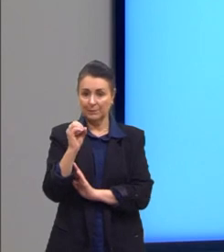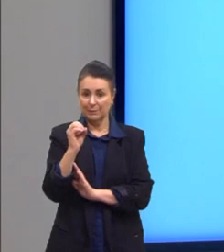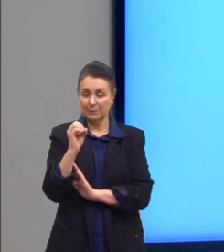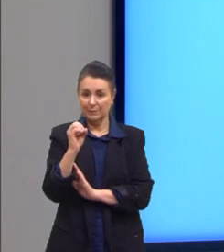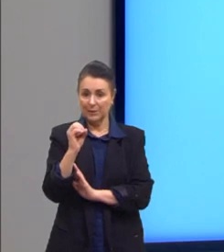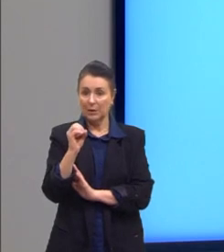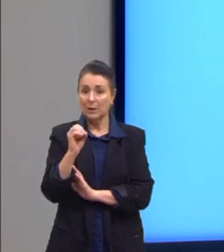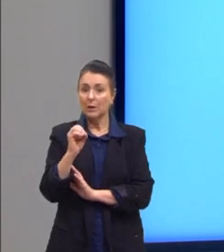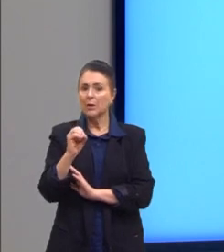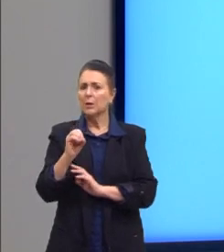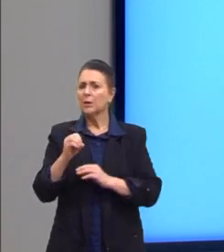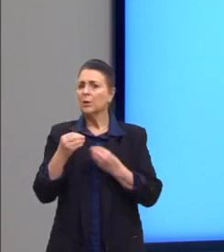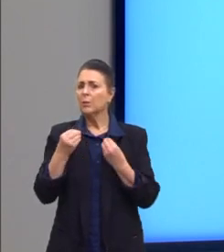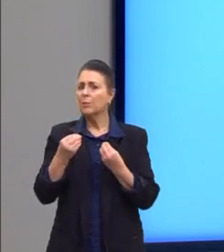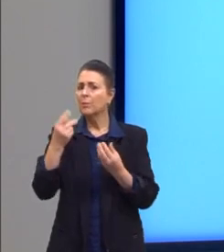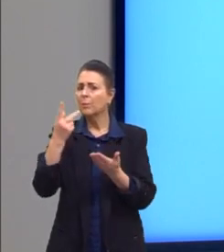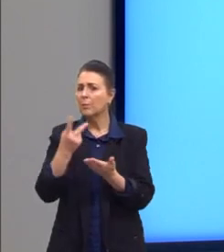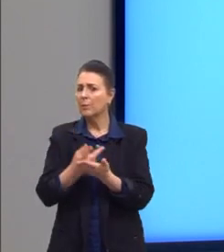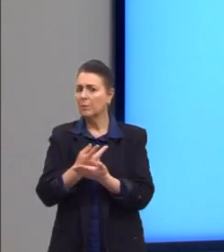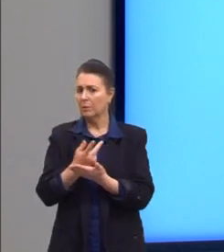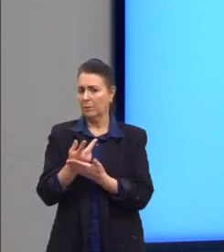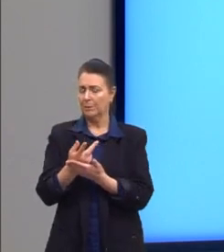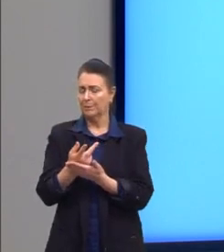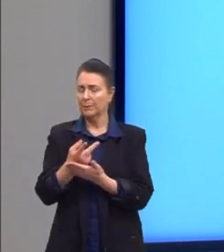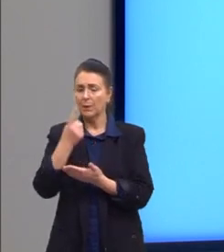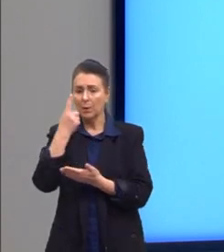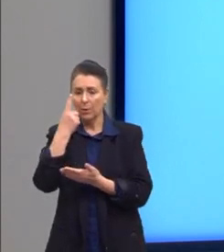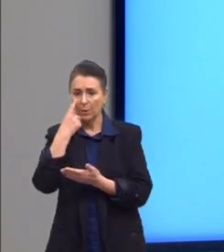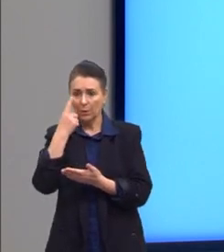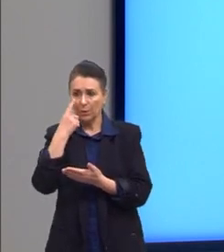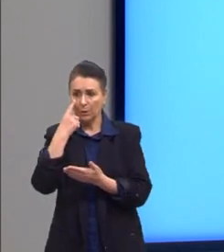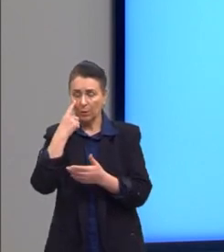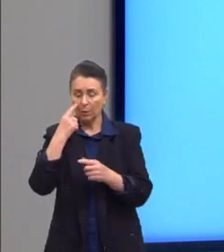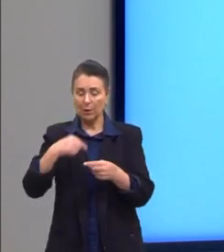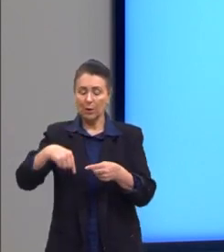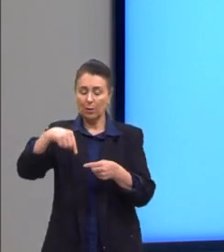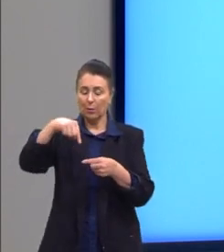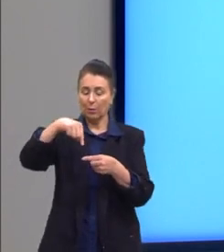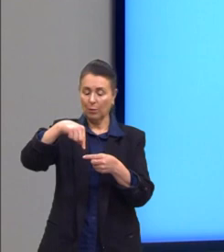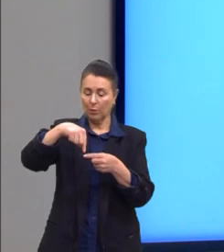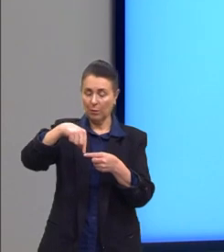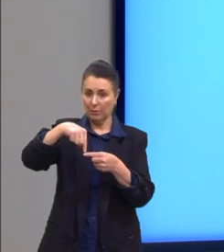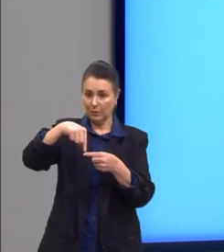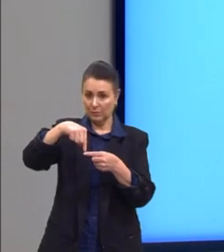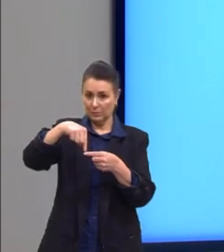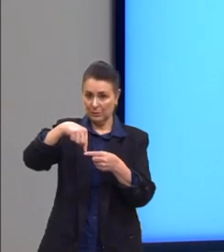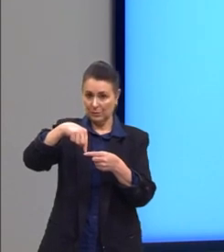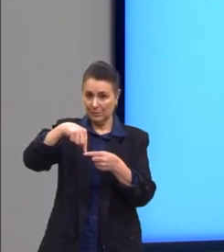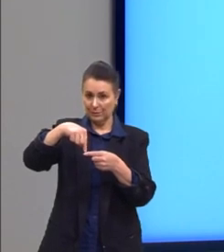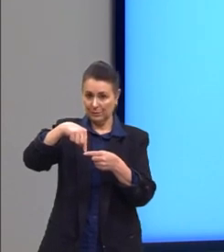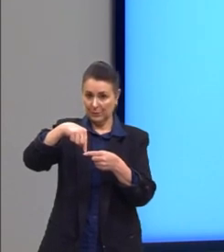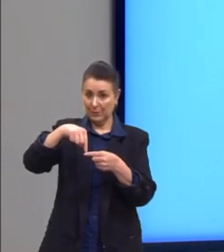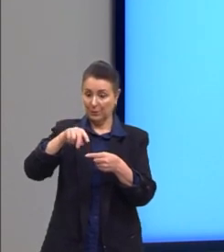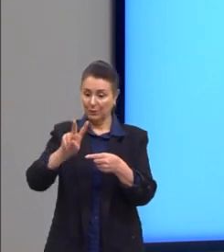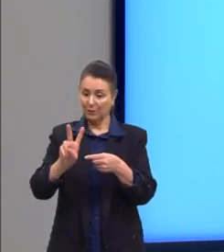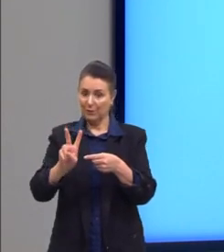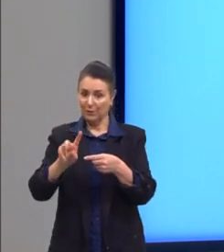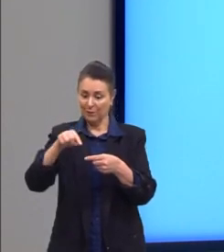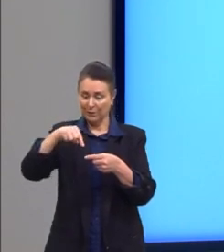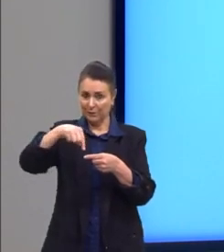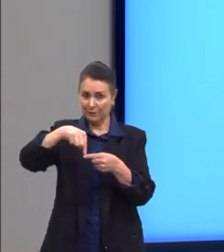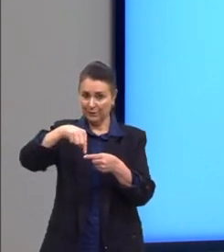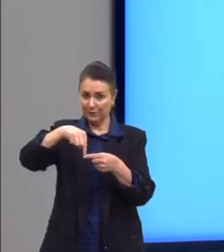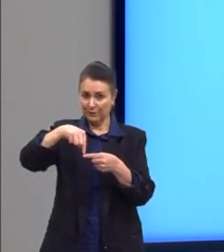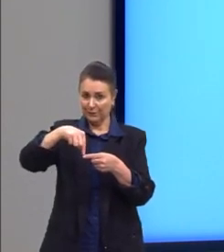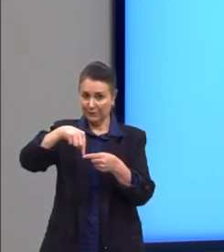Quando isso ocorre, perceba que, nesse caso, o vértice, que é esse pontinho aqui representado por V, ele é